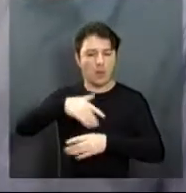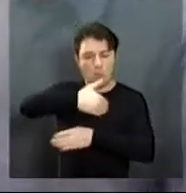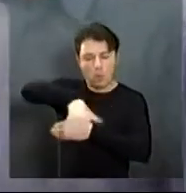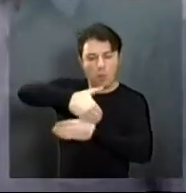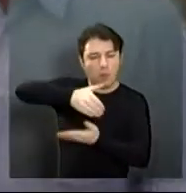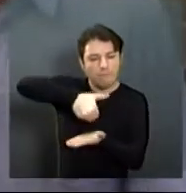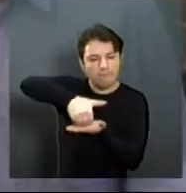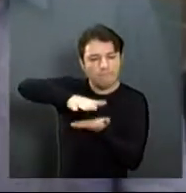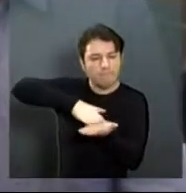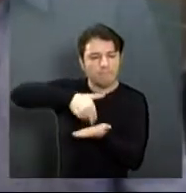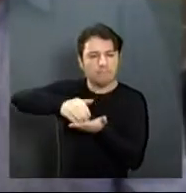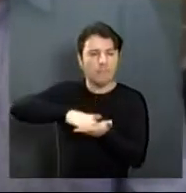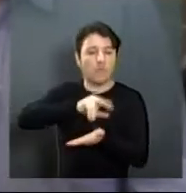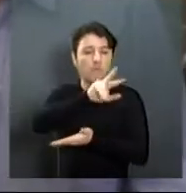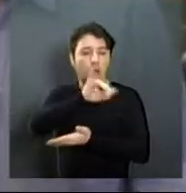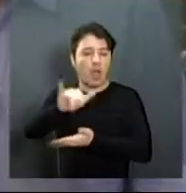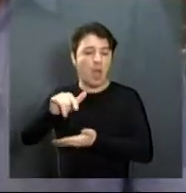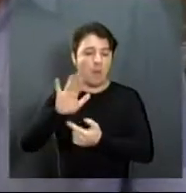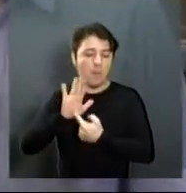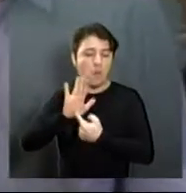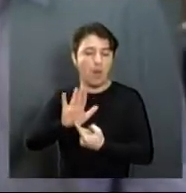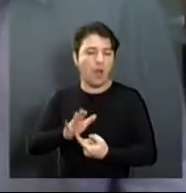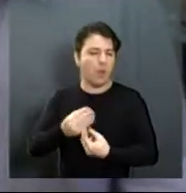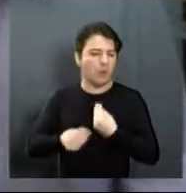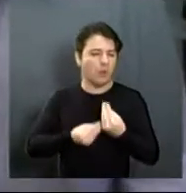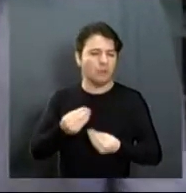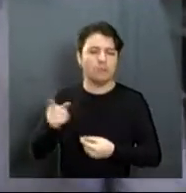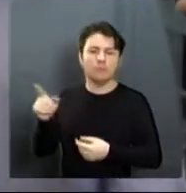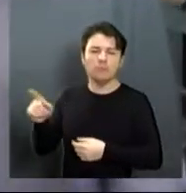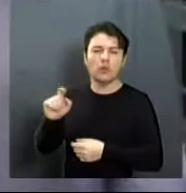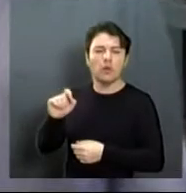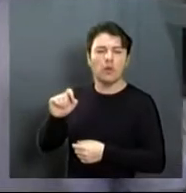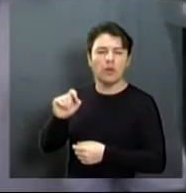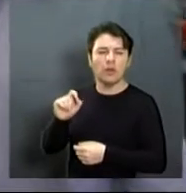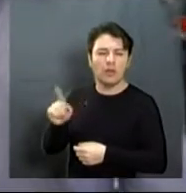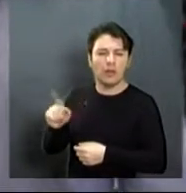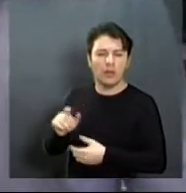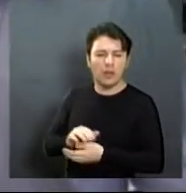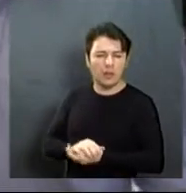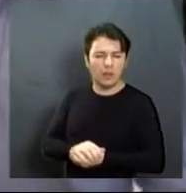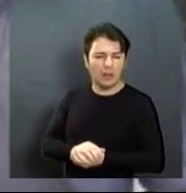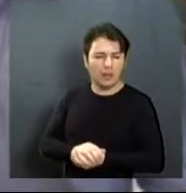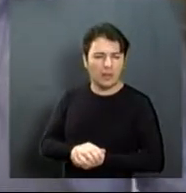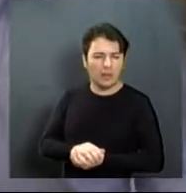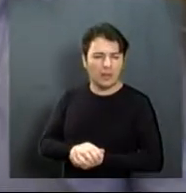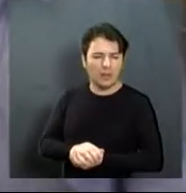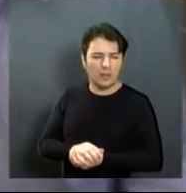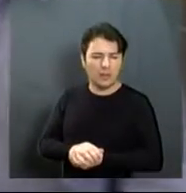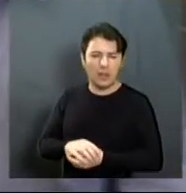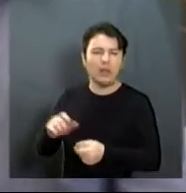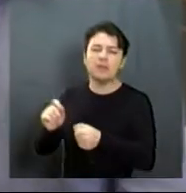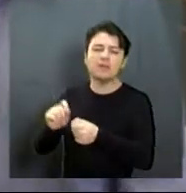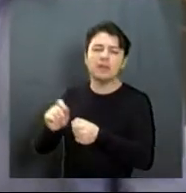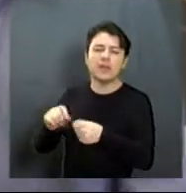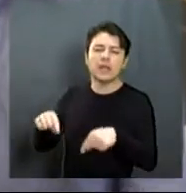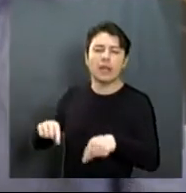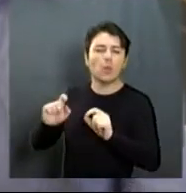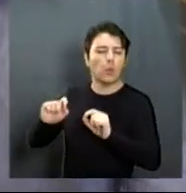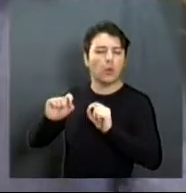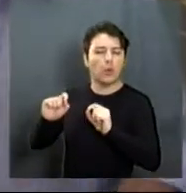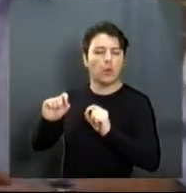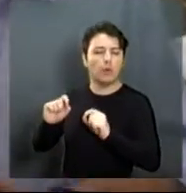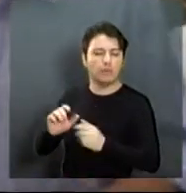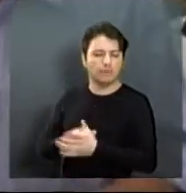pelo menos, minimizar a situação aqui no local. Ô Nilson, você queria falar pra mim o que vai ser feito aqui com a sinalização de solo?